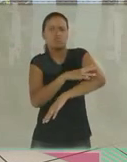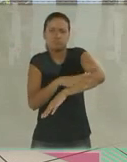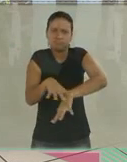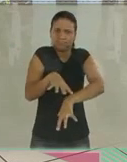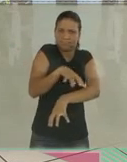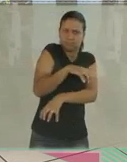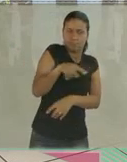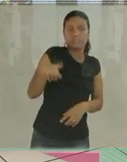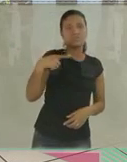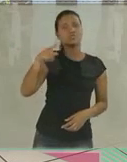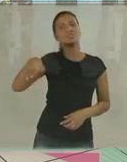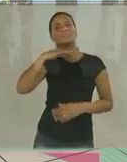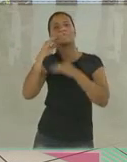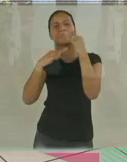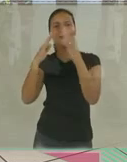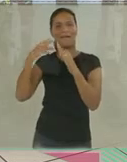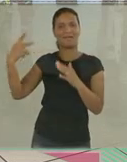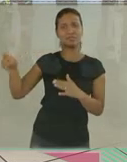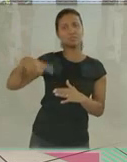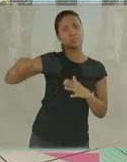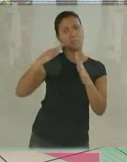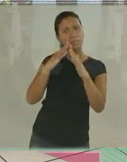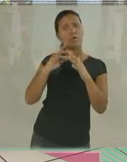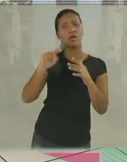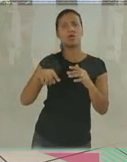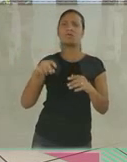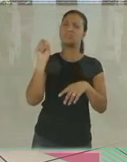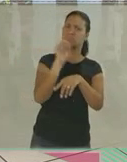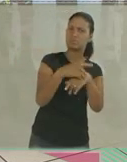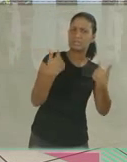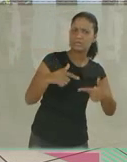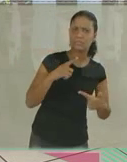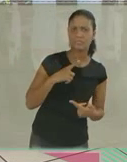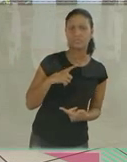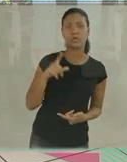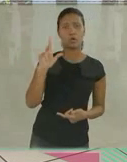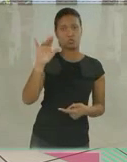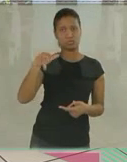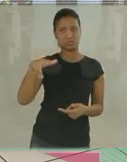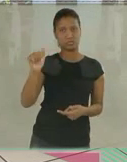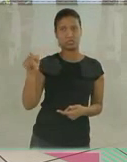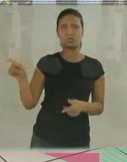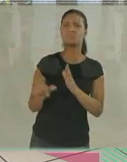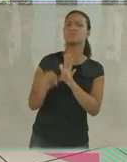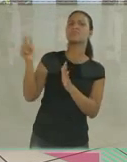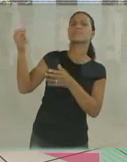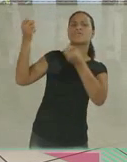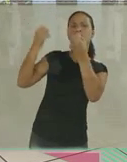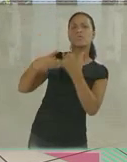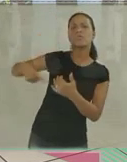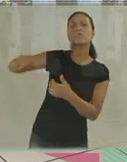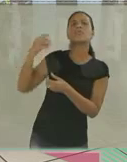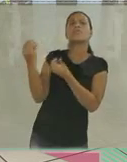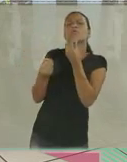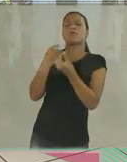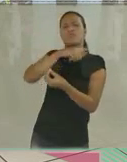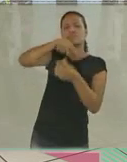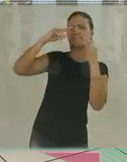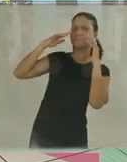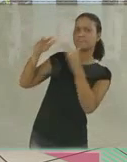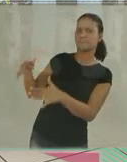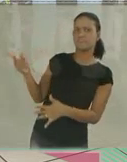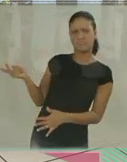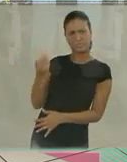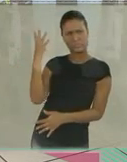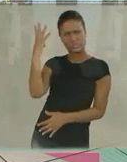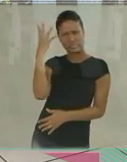muscular espinhal. E a gente vai bater um papo sobre a casa adaptada que elas moram e sobre o mercado de trabalho. Luciana, primeiro eu preciso contar para os